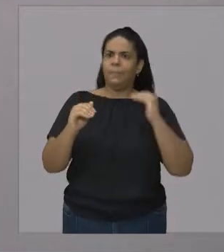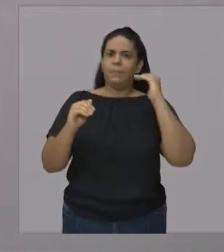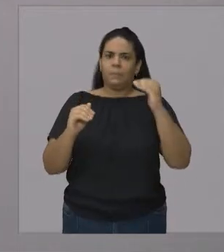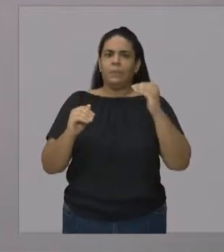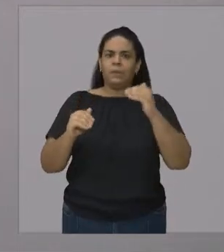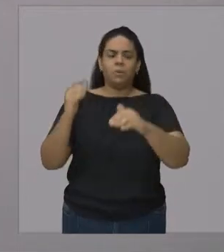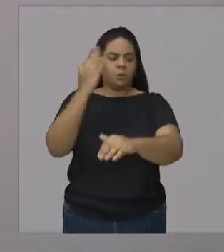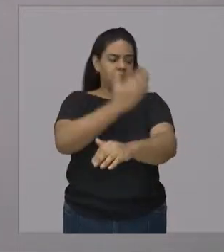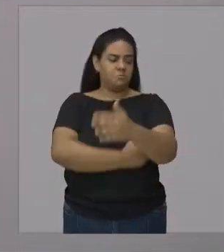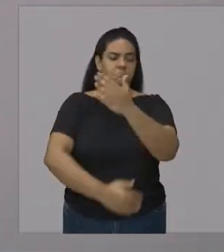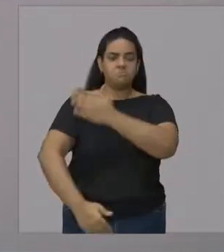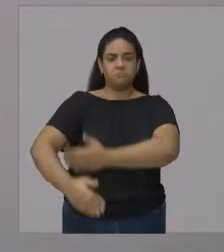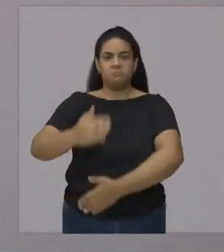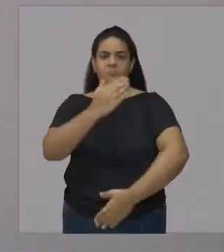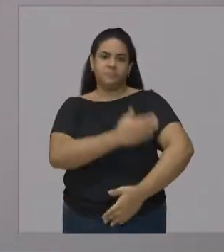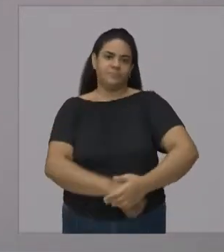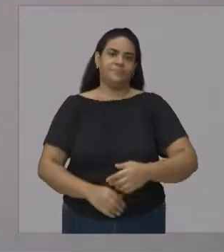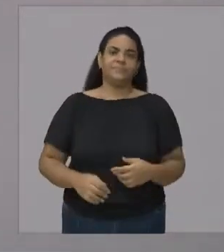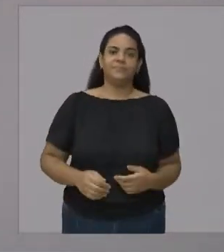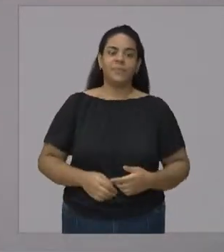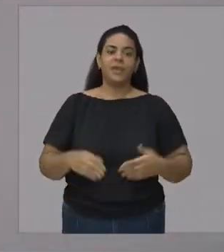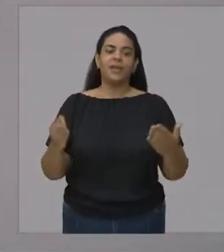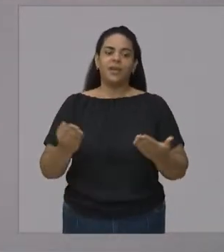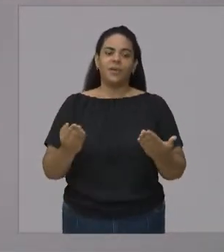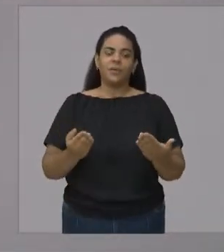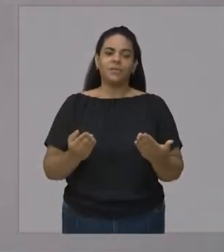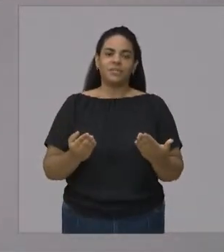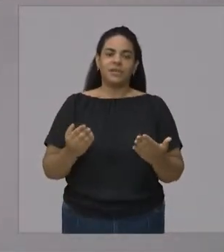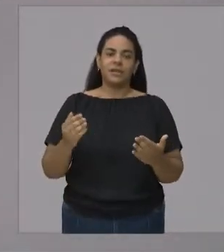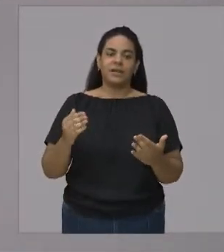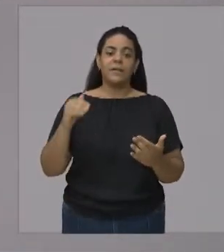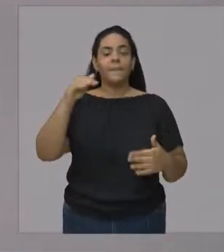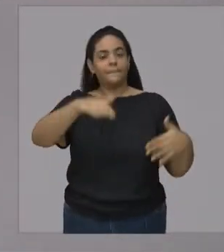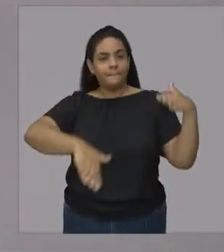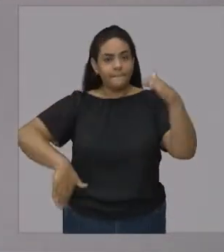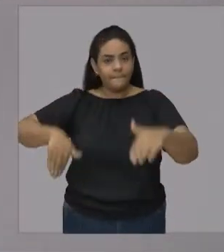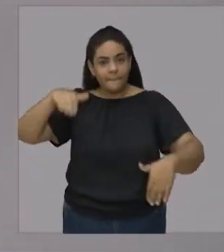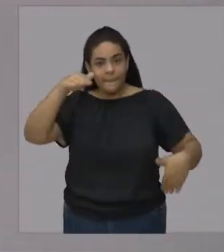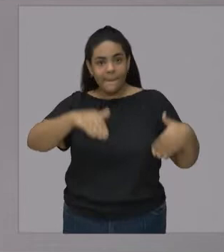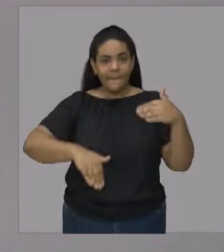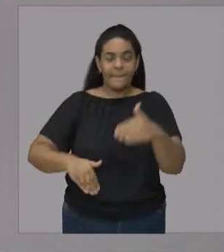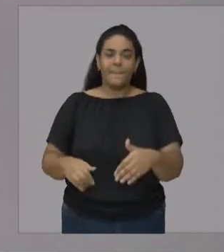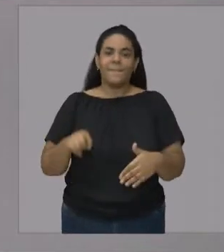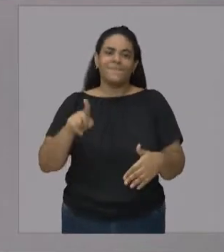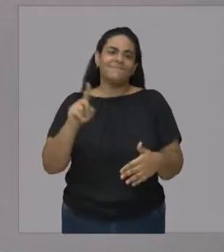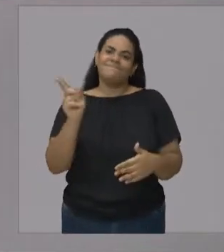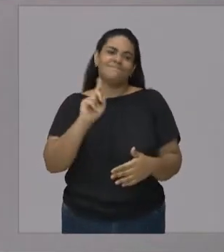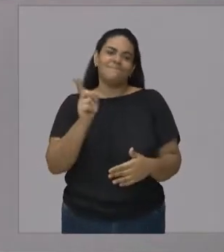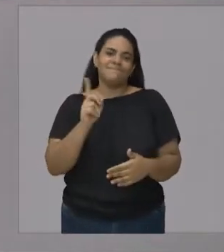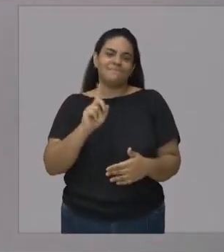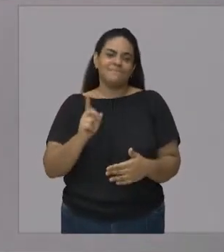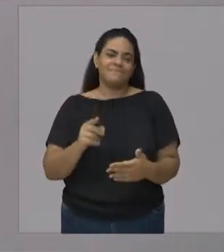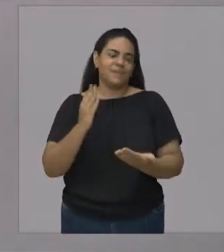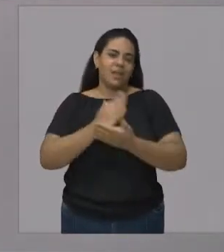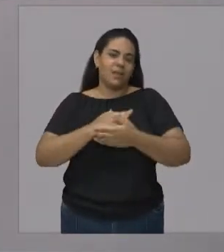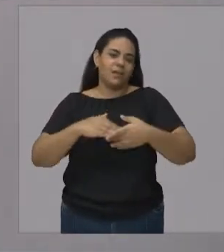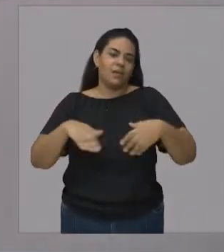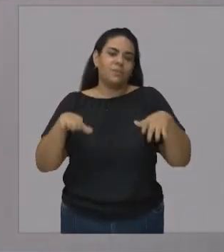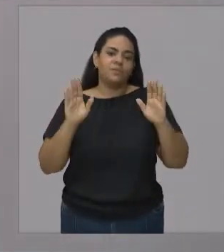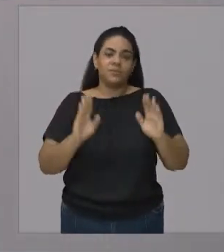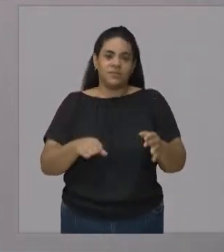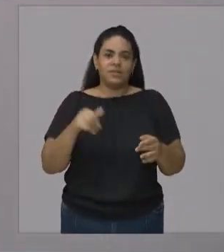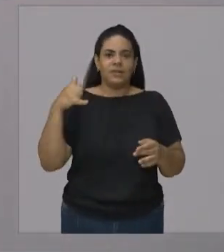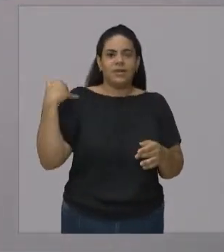Ele se despediu das piscinas No primeiro dia de setembro de 2021 Aos 33